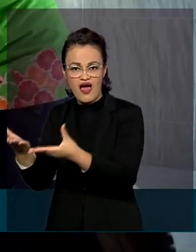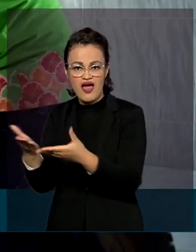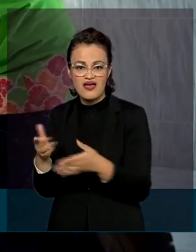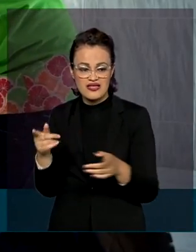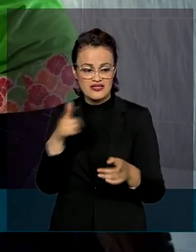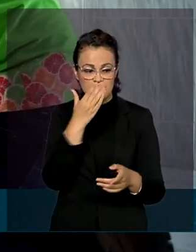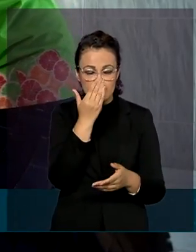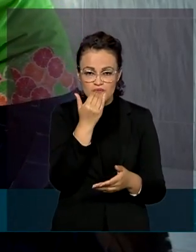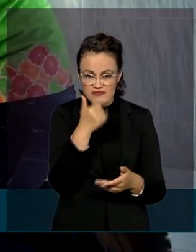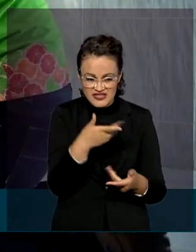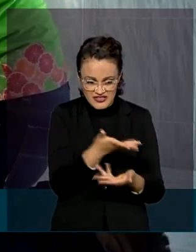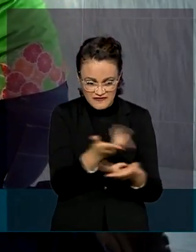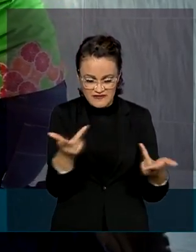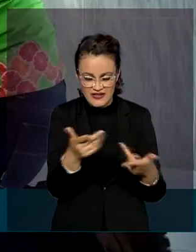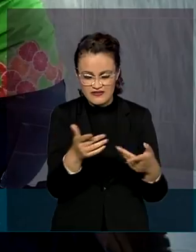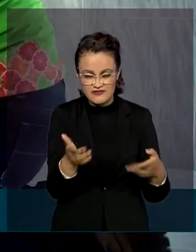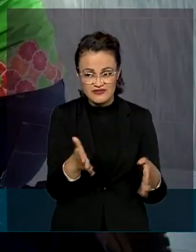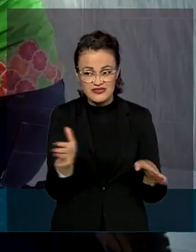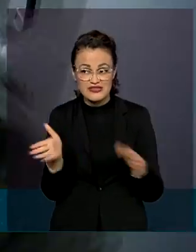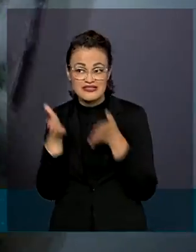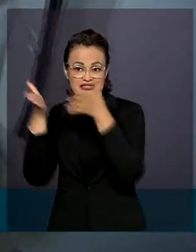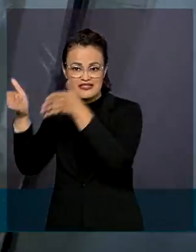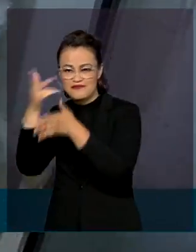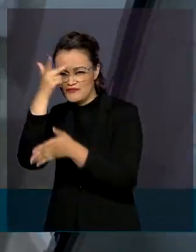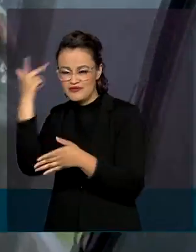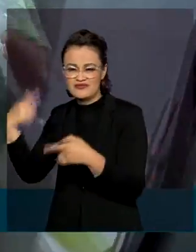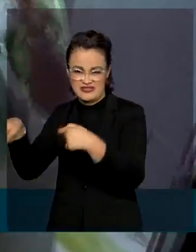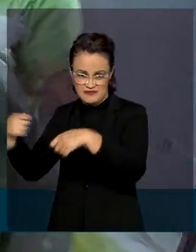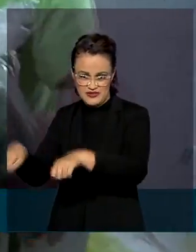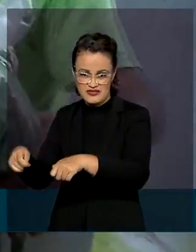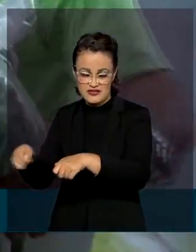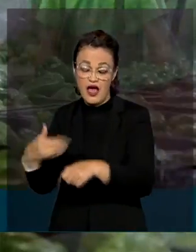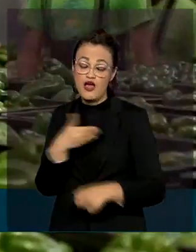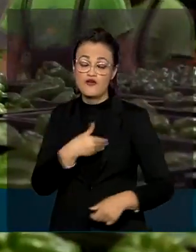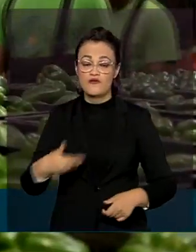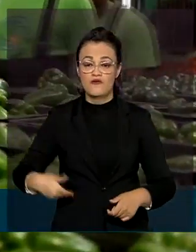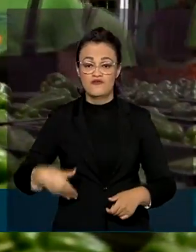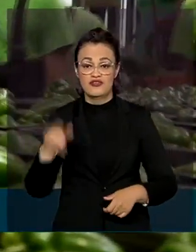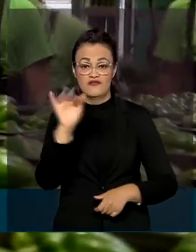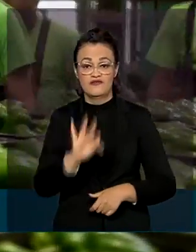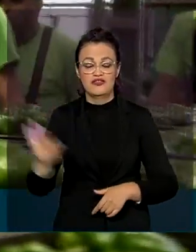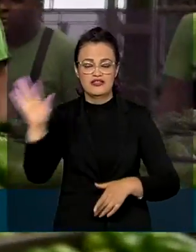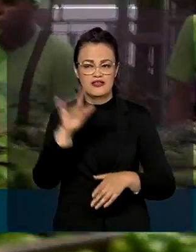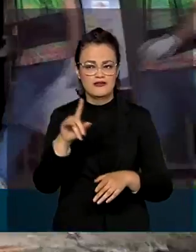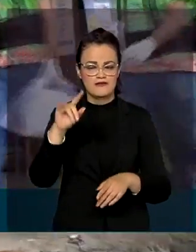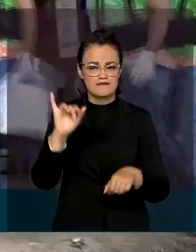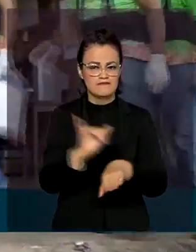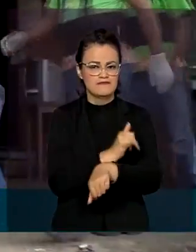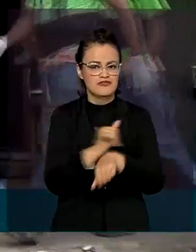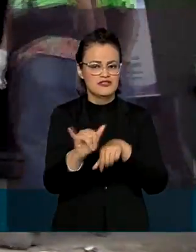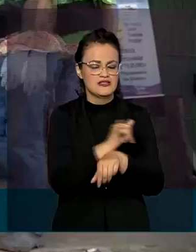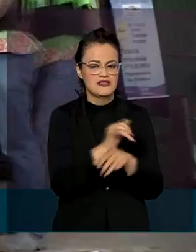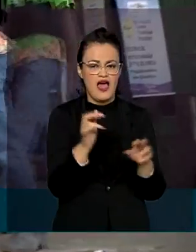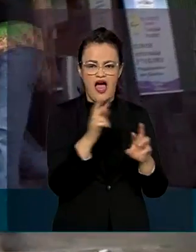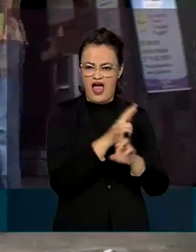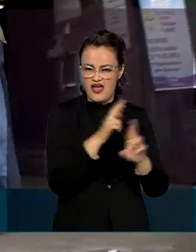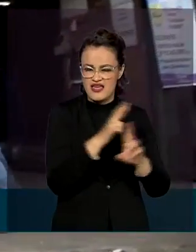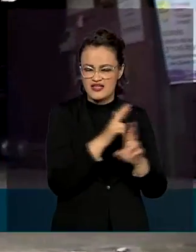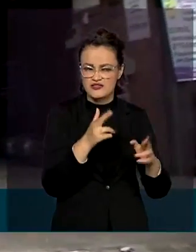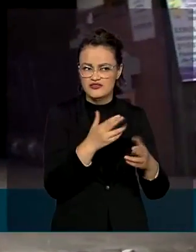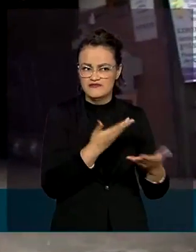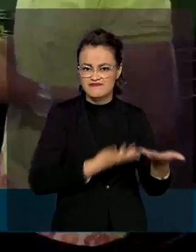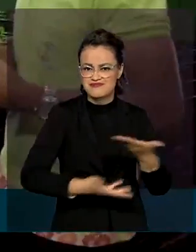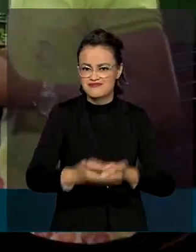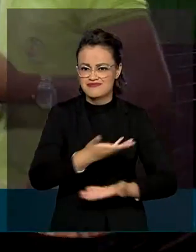alimentos chegarem a quem precisa, o Governo Federal quer fortalecer a rede brasileira